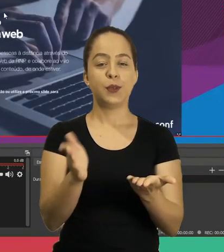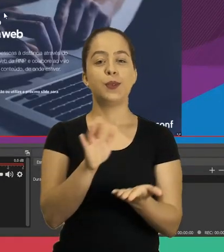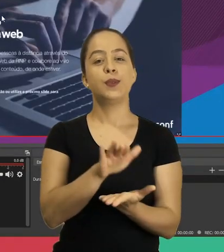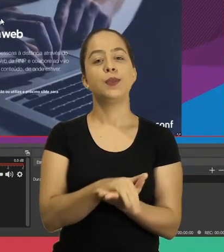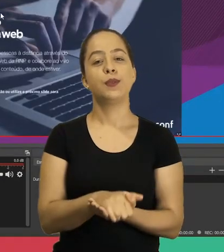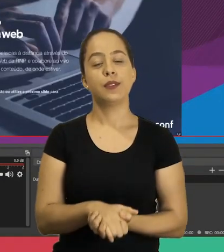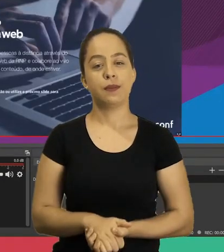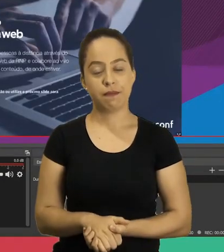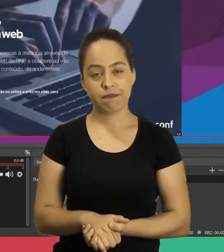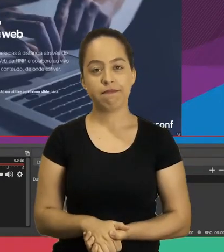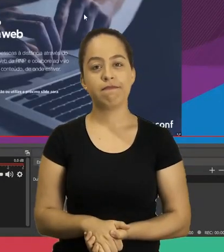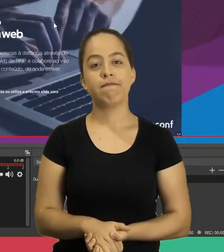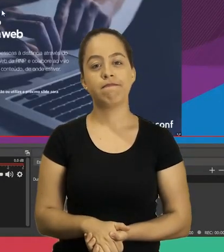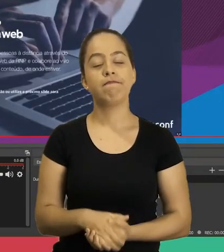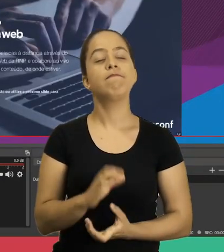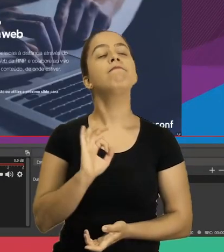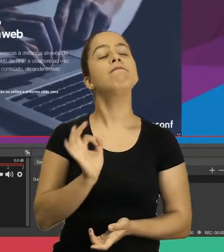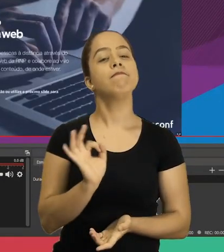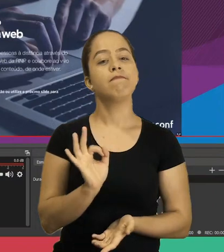E é isso.